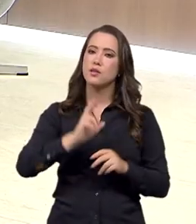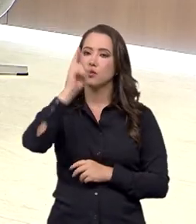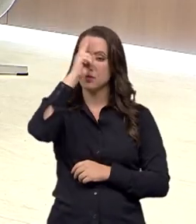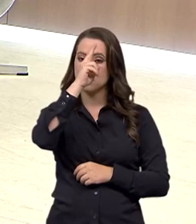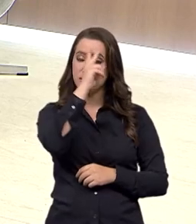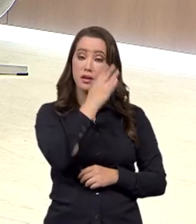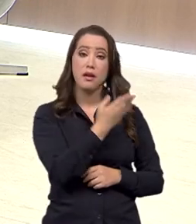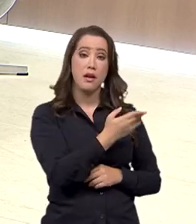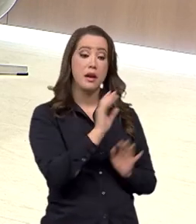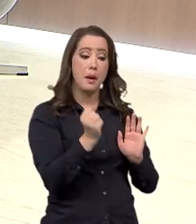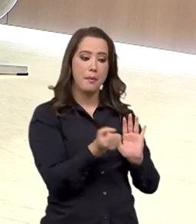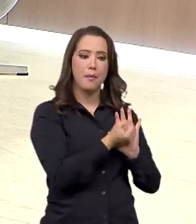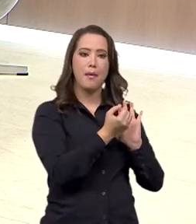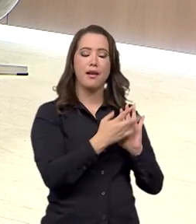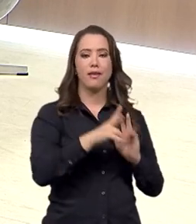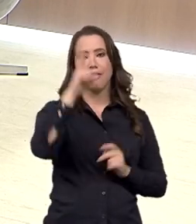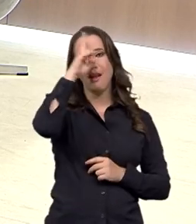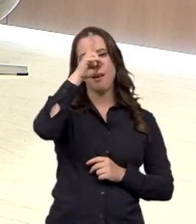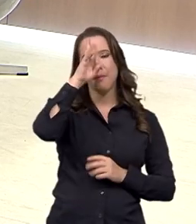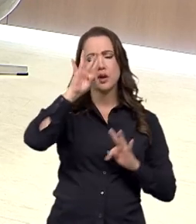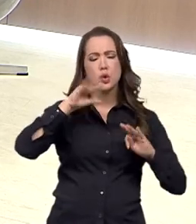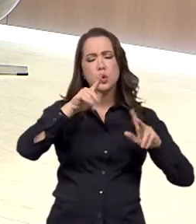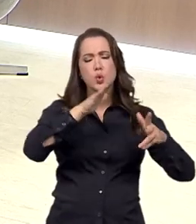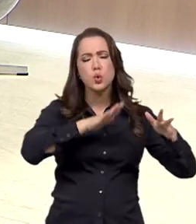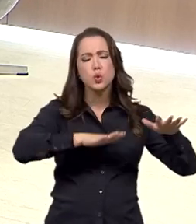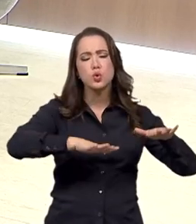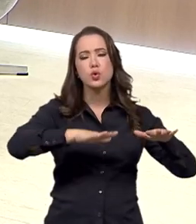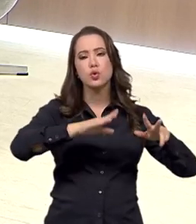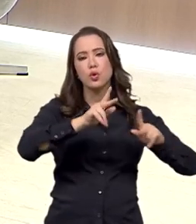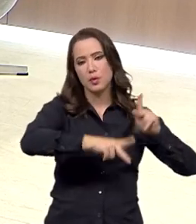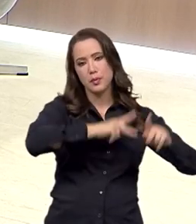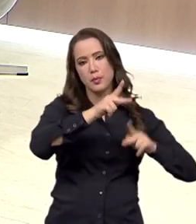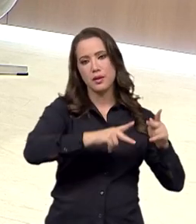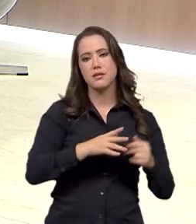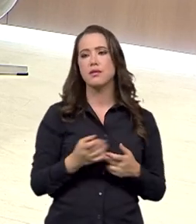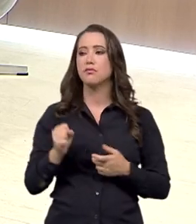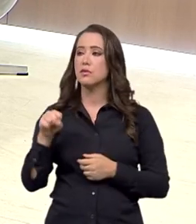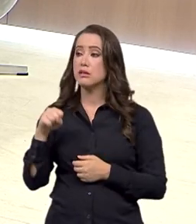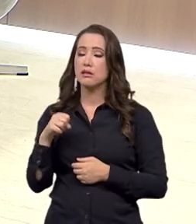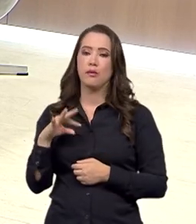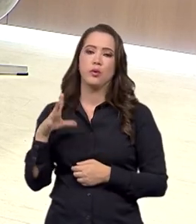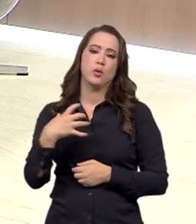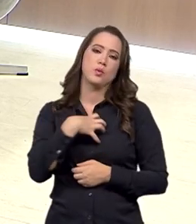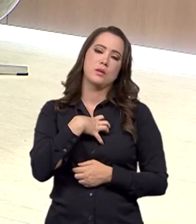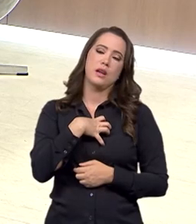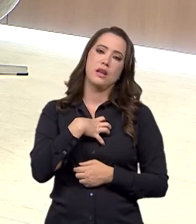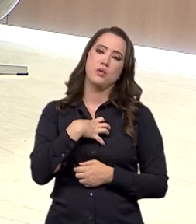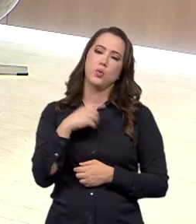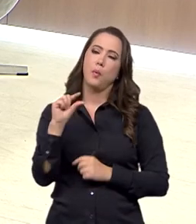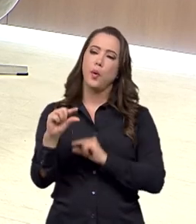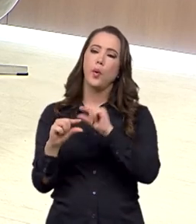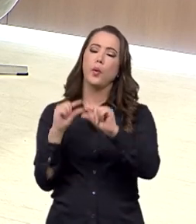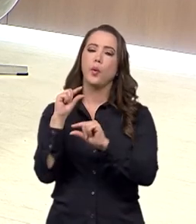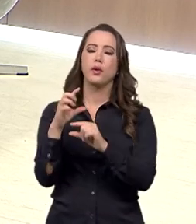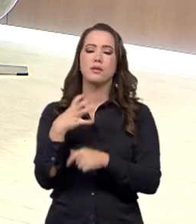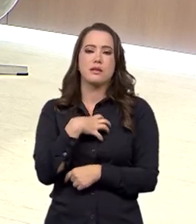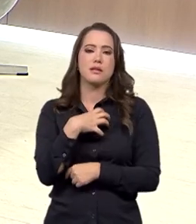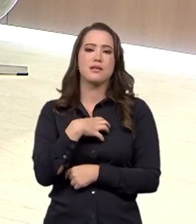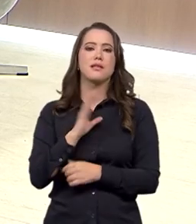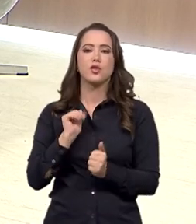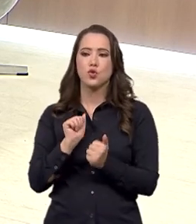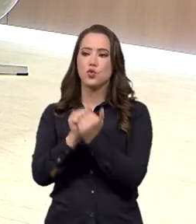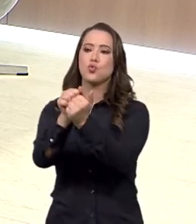coletiva, né? Faz parte da nossa memória afetiva, da memória coletiva. E todo mundo sente um pouquinho, sabe? Fala, sente, se sente